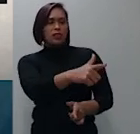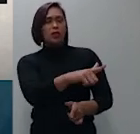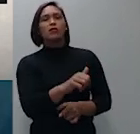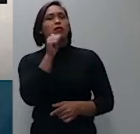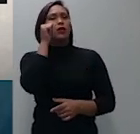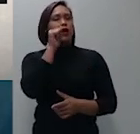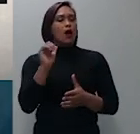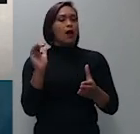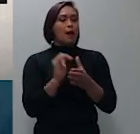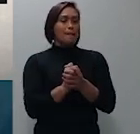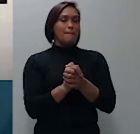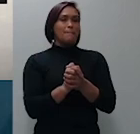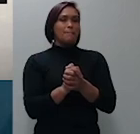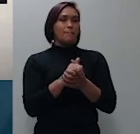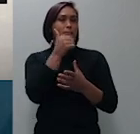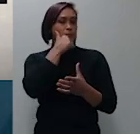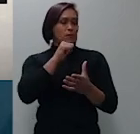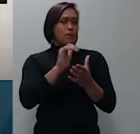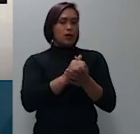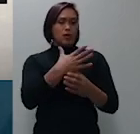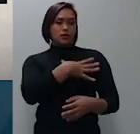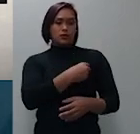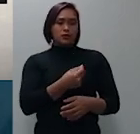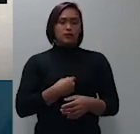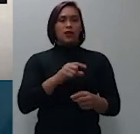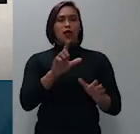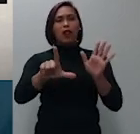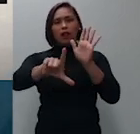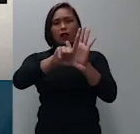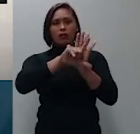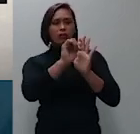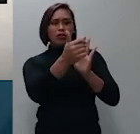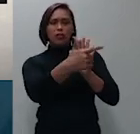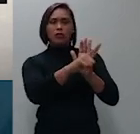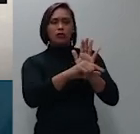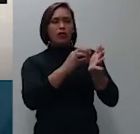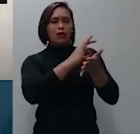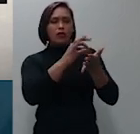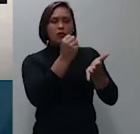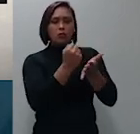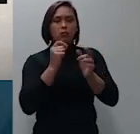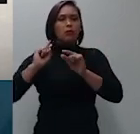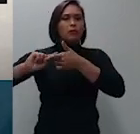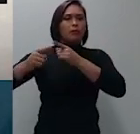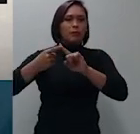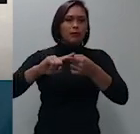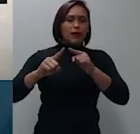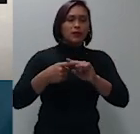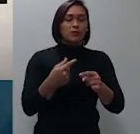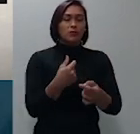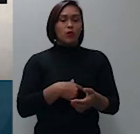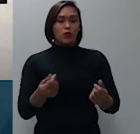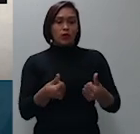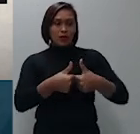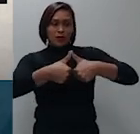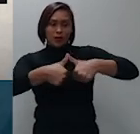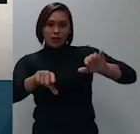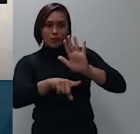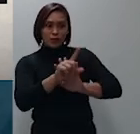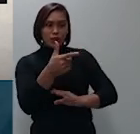legitimada contra a obrigação contratual fundada no patrimônio deixado aos menores pelo pai